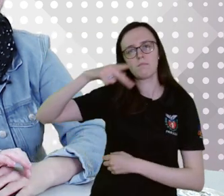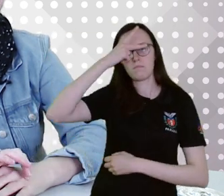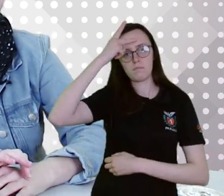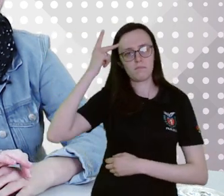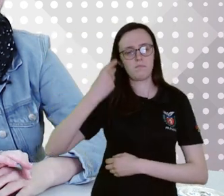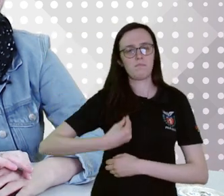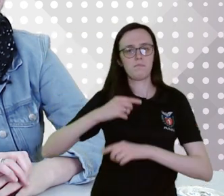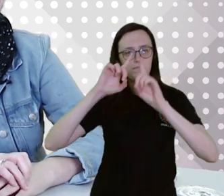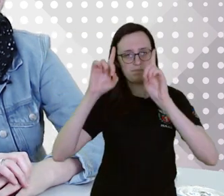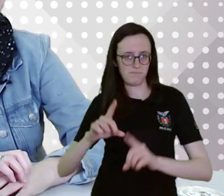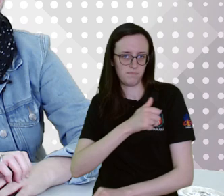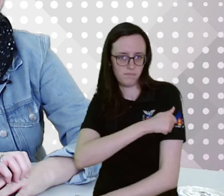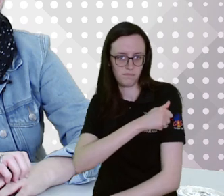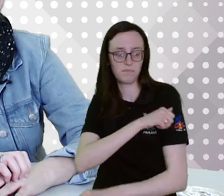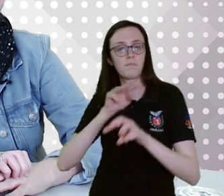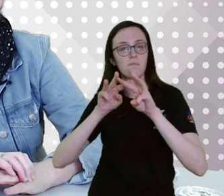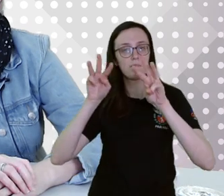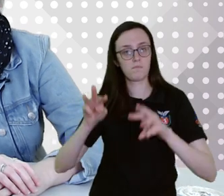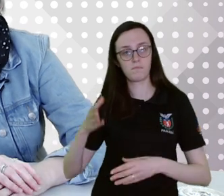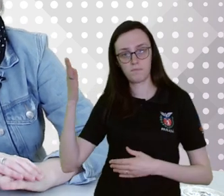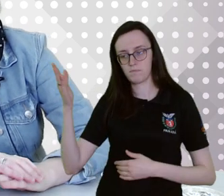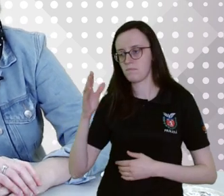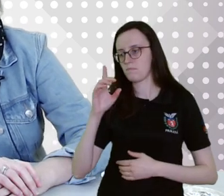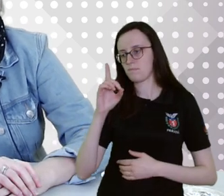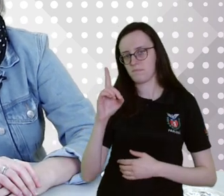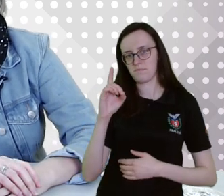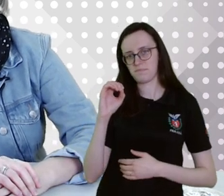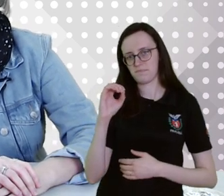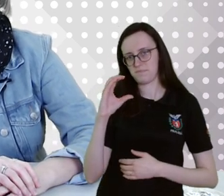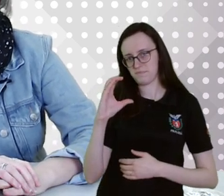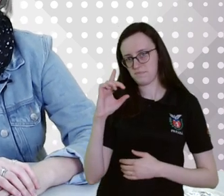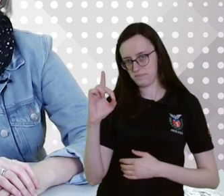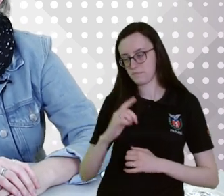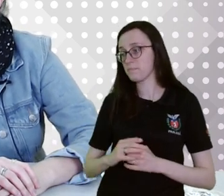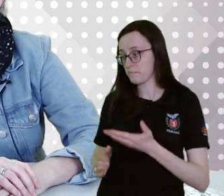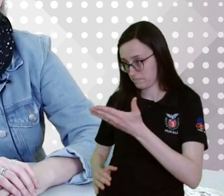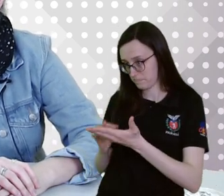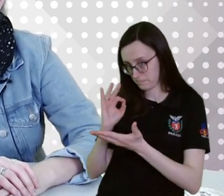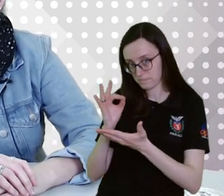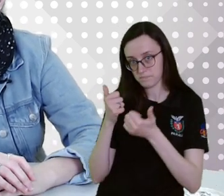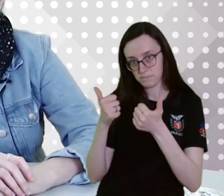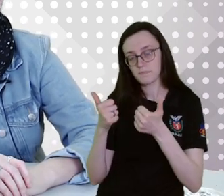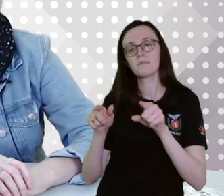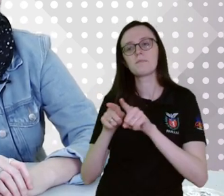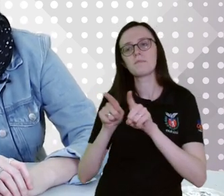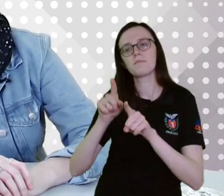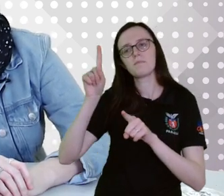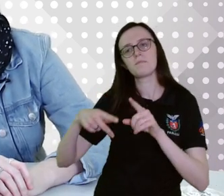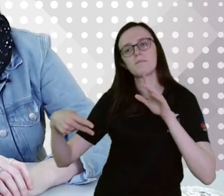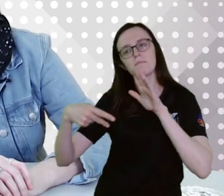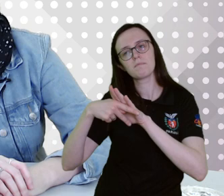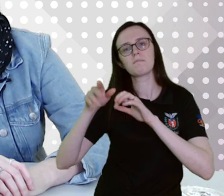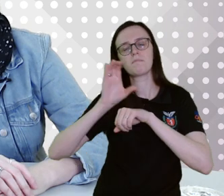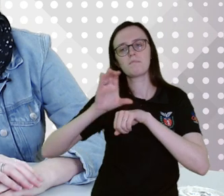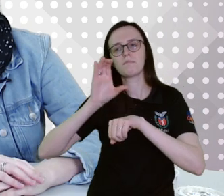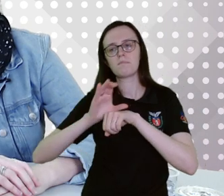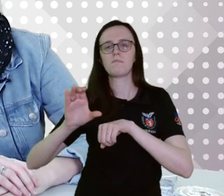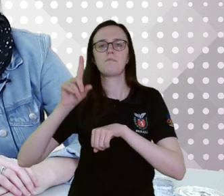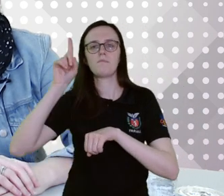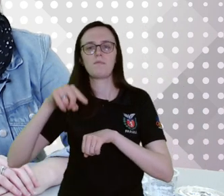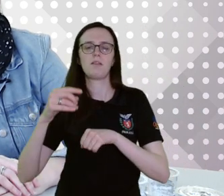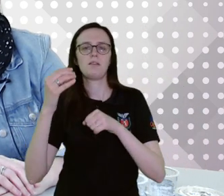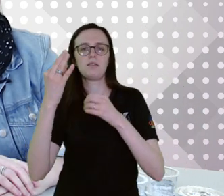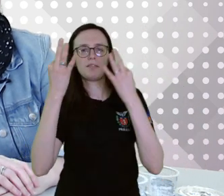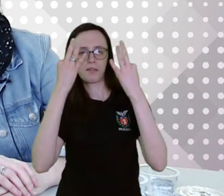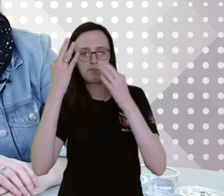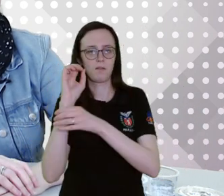UFPR, que é o DOECD, né professora? E ainda é professora do curso de terapia ocupacional. Então, o nosso tema